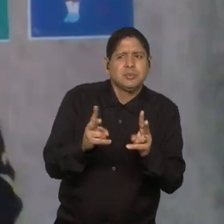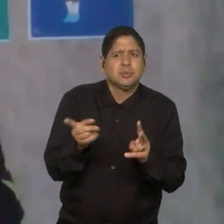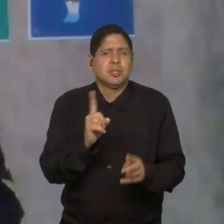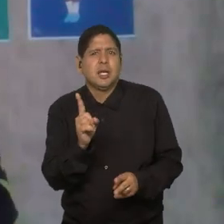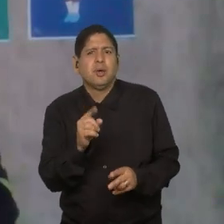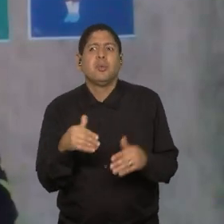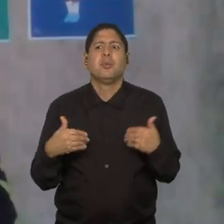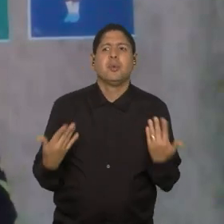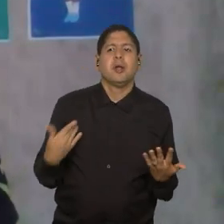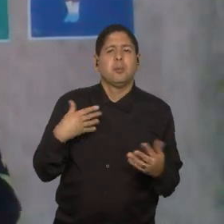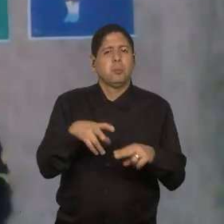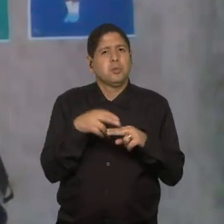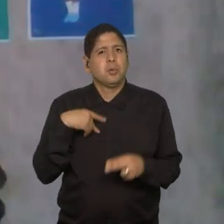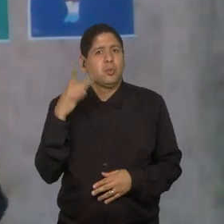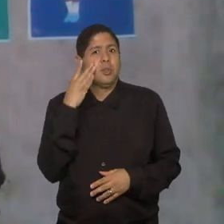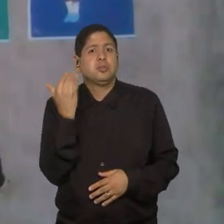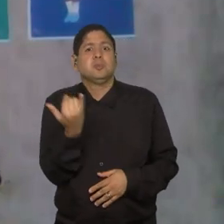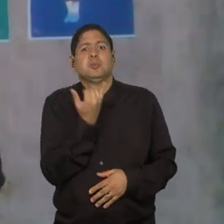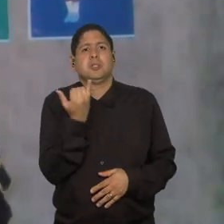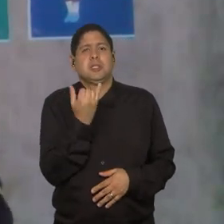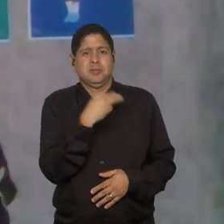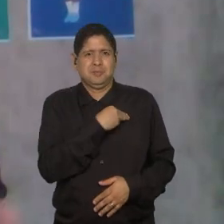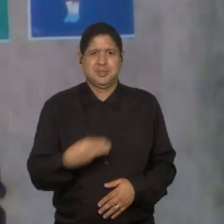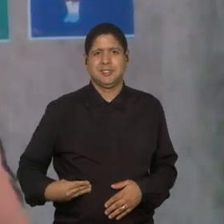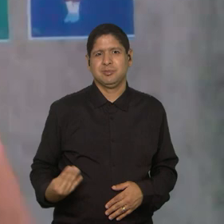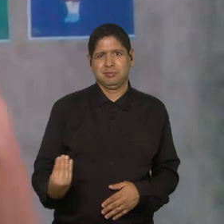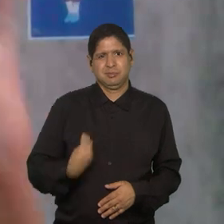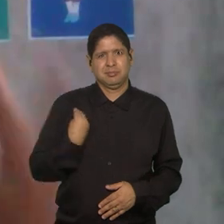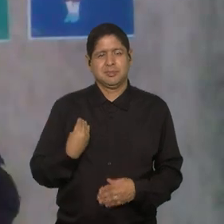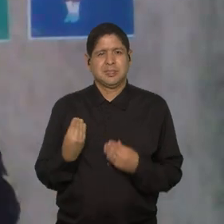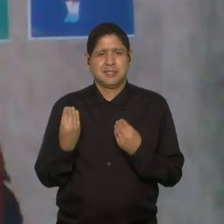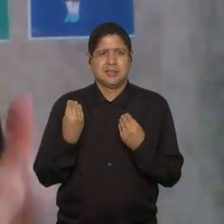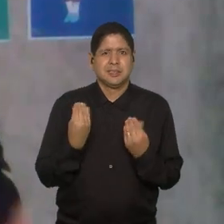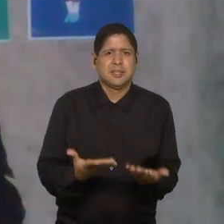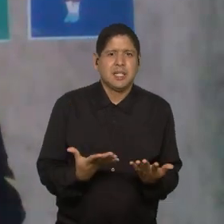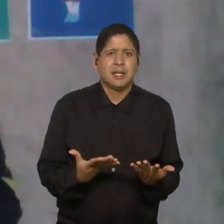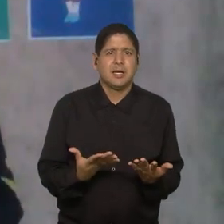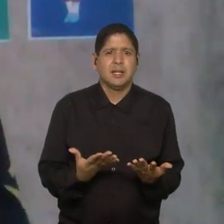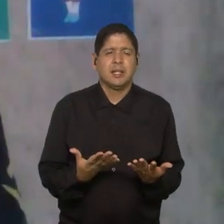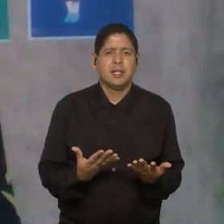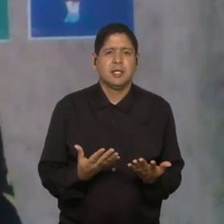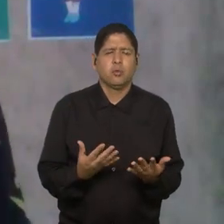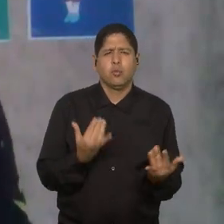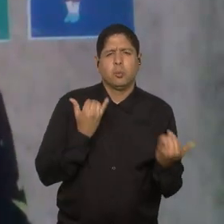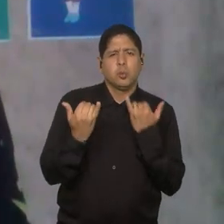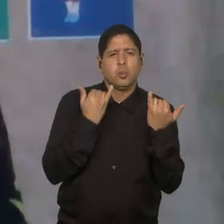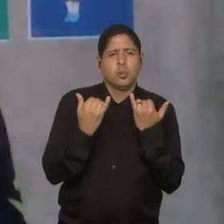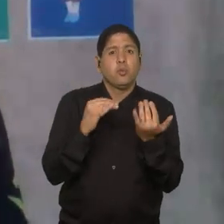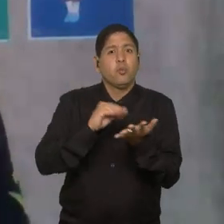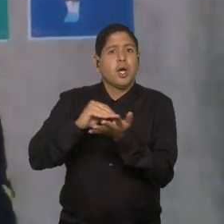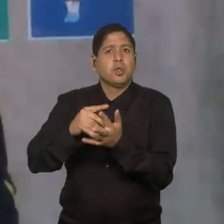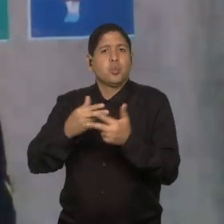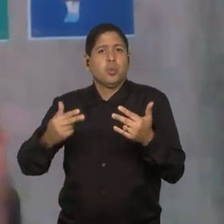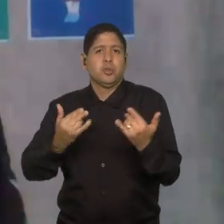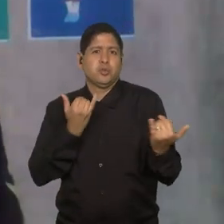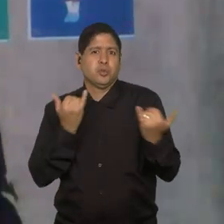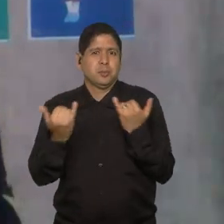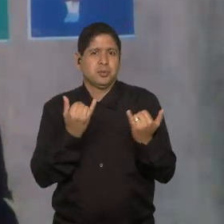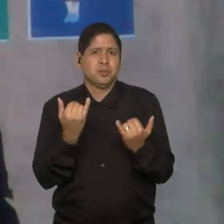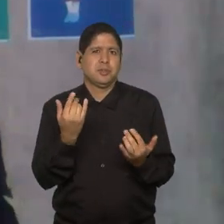dura? Por isso, acho importante, quando a ministra traz isso de trazer dados, né? Ainda faltam muitos dados,